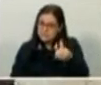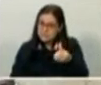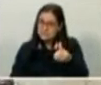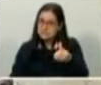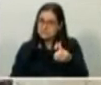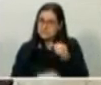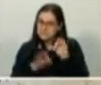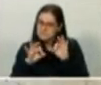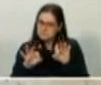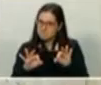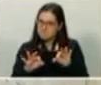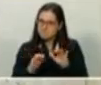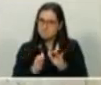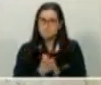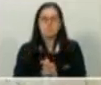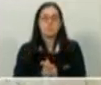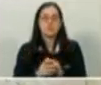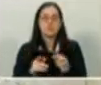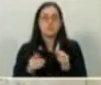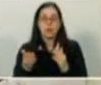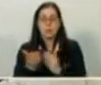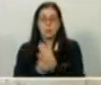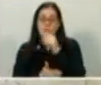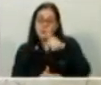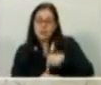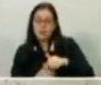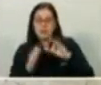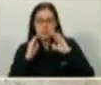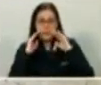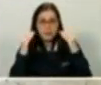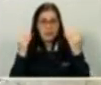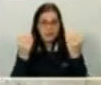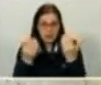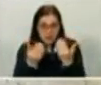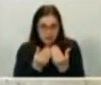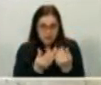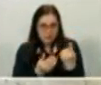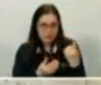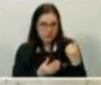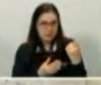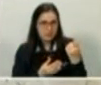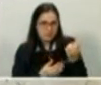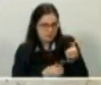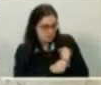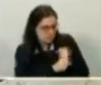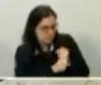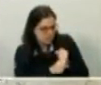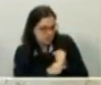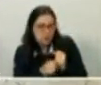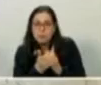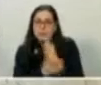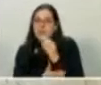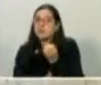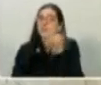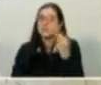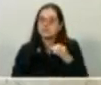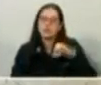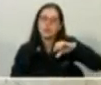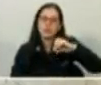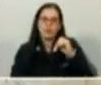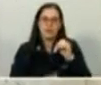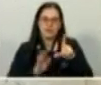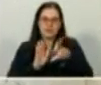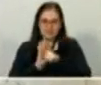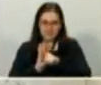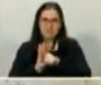296. E aprovei aqui na Câmara, nesses 16 anos, 90 leis. Algumas